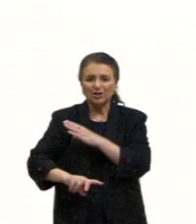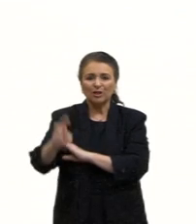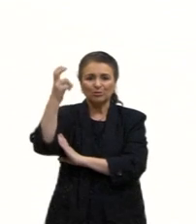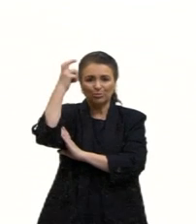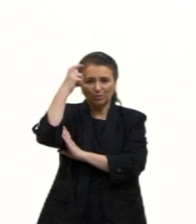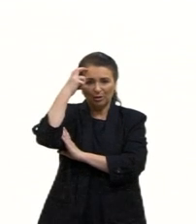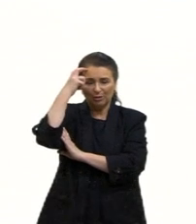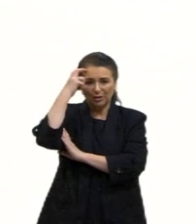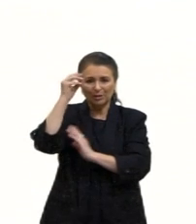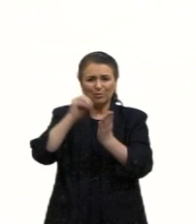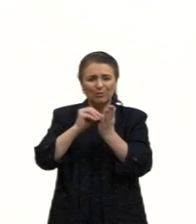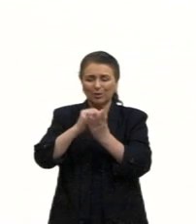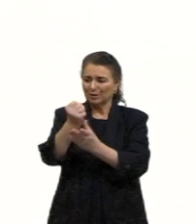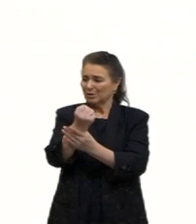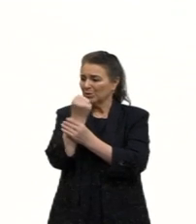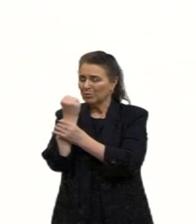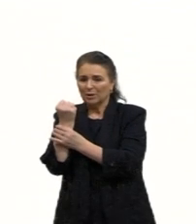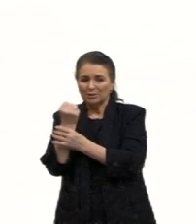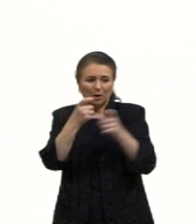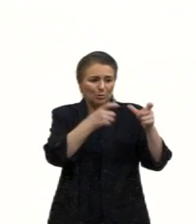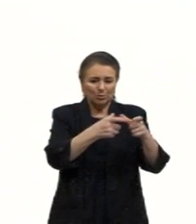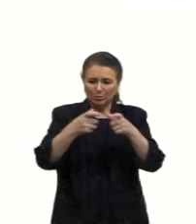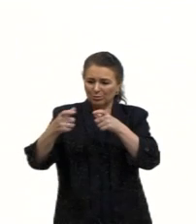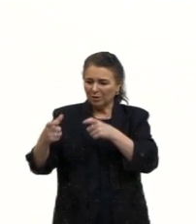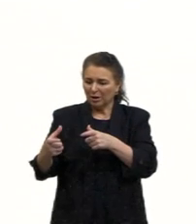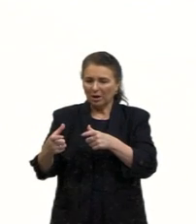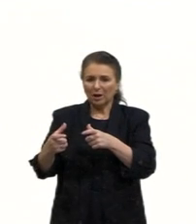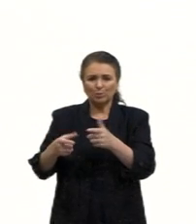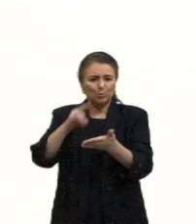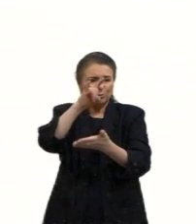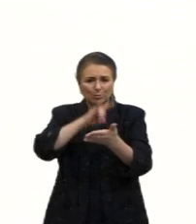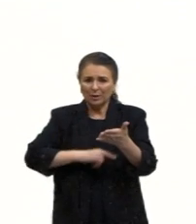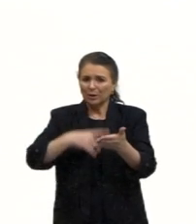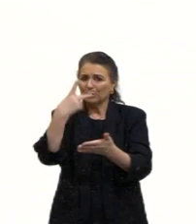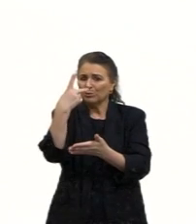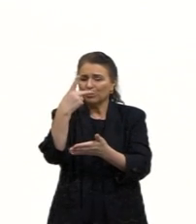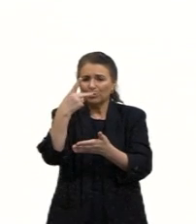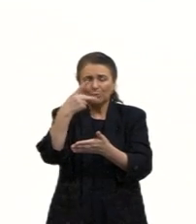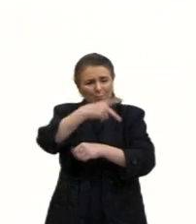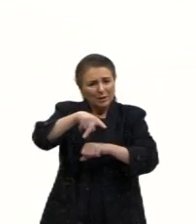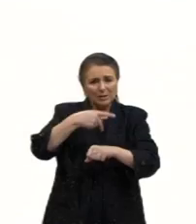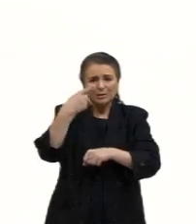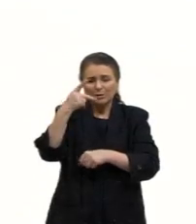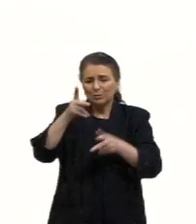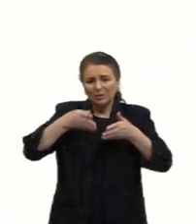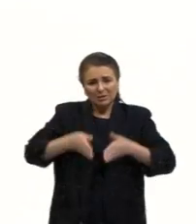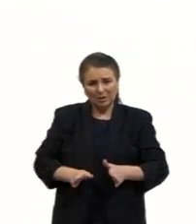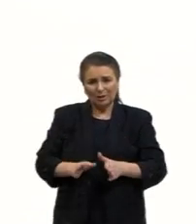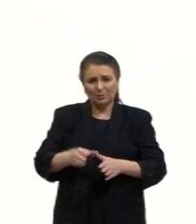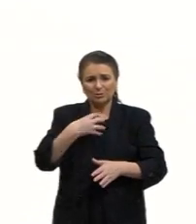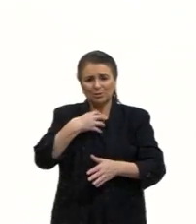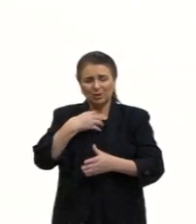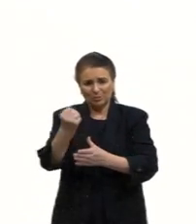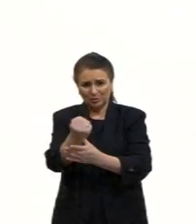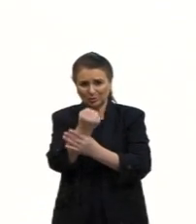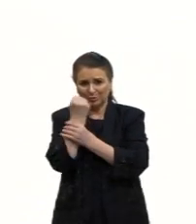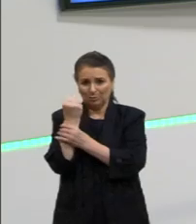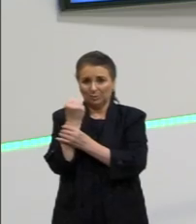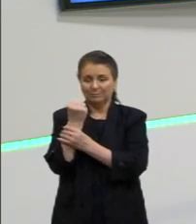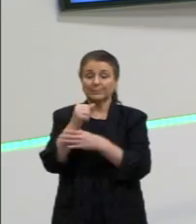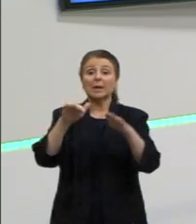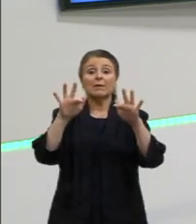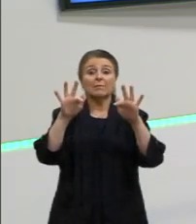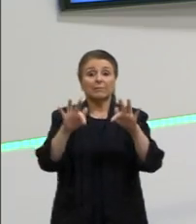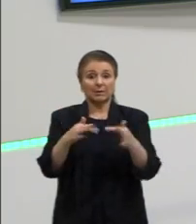insegurança legal, você não sabe para onde vai, qual é o seu documento, a sua nacionalidade. Vamos ficando por aqui, pessoal. A aula